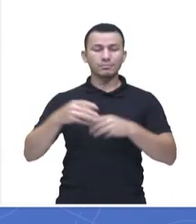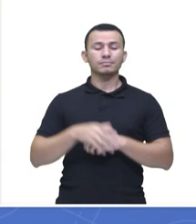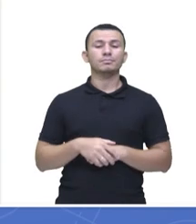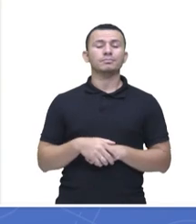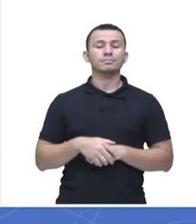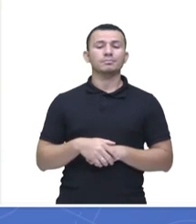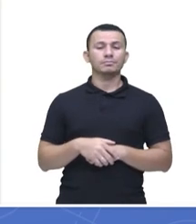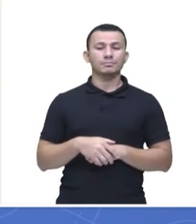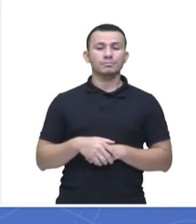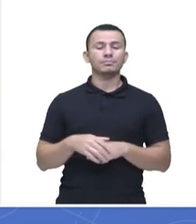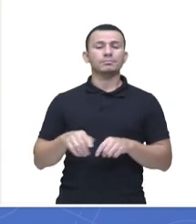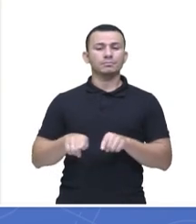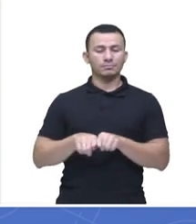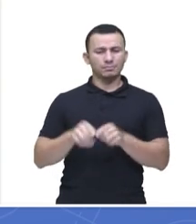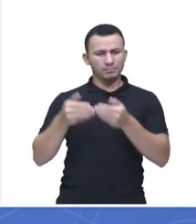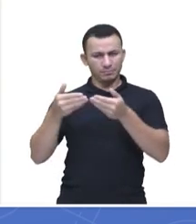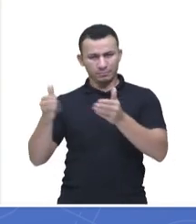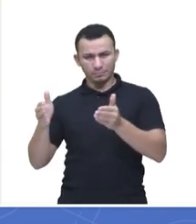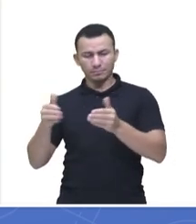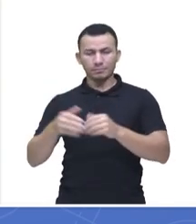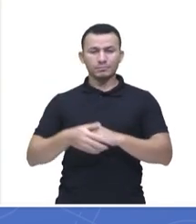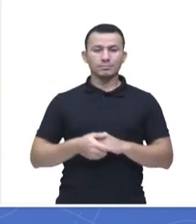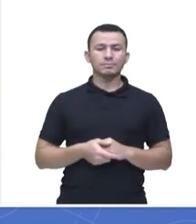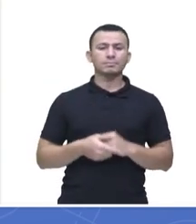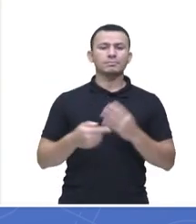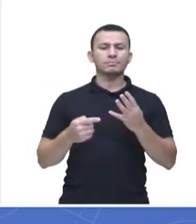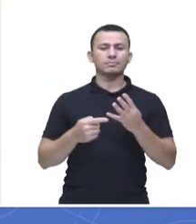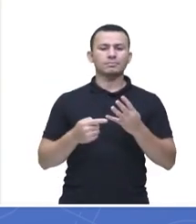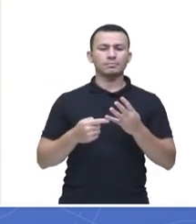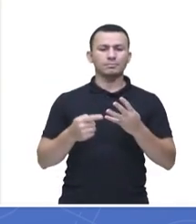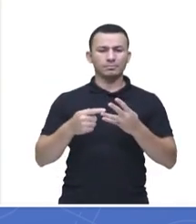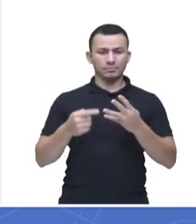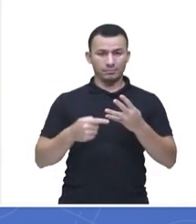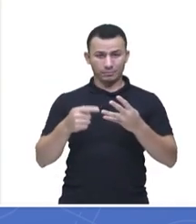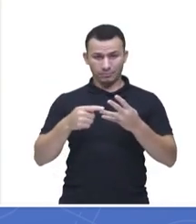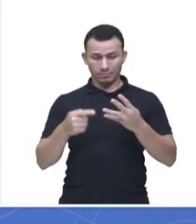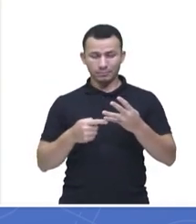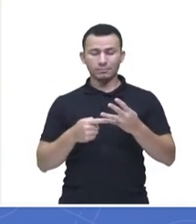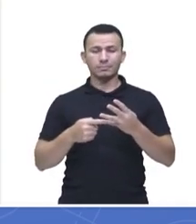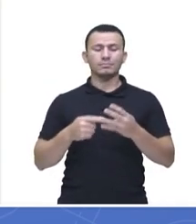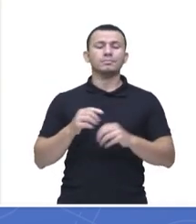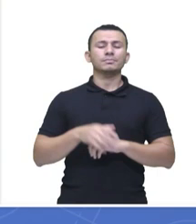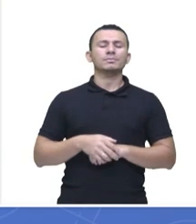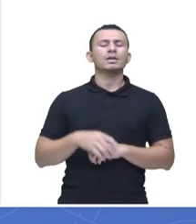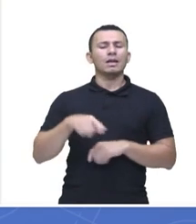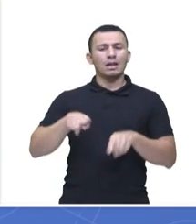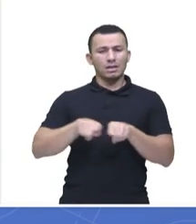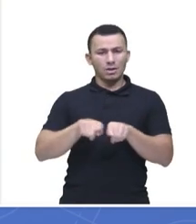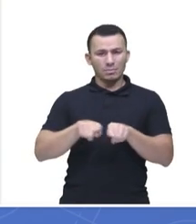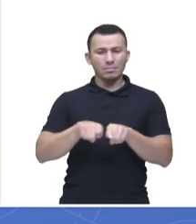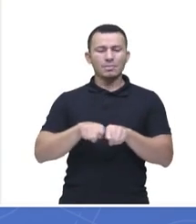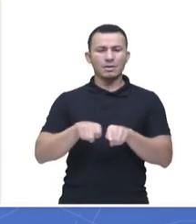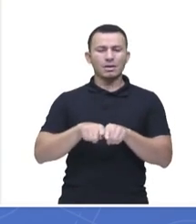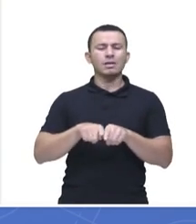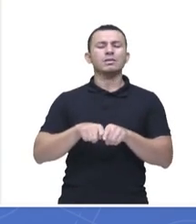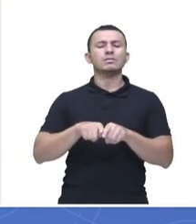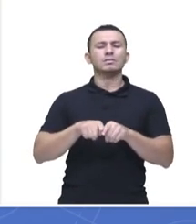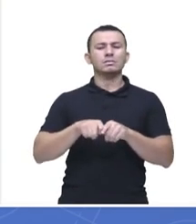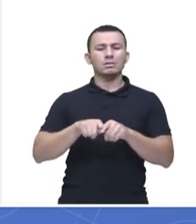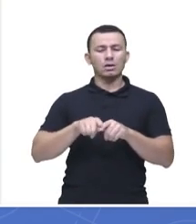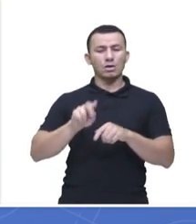cadeias também abertas, né? Ciclanos e os ciclenos, eles também são hidrocarbonetos.